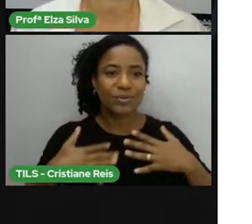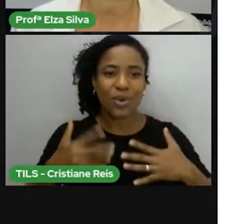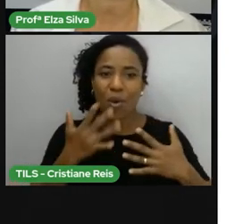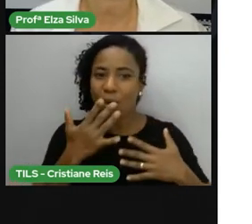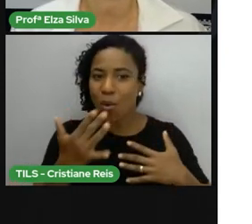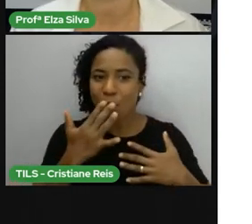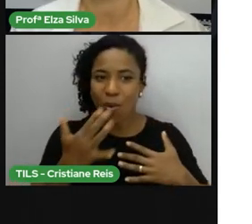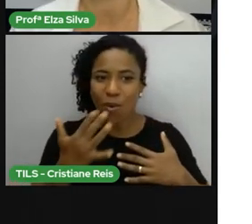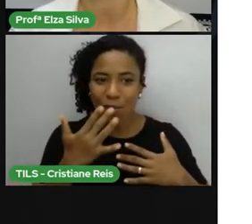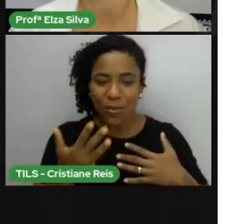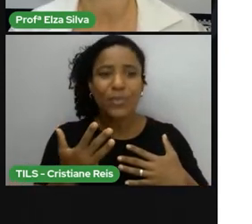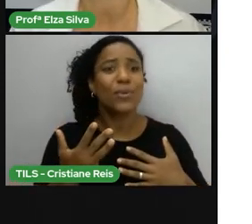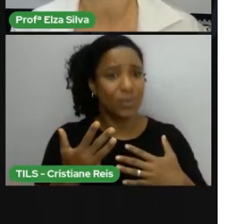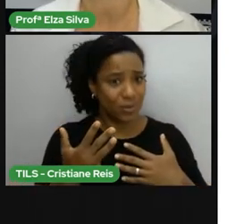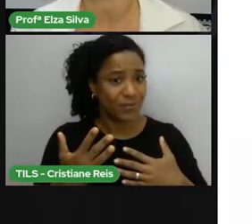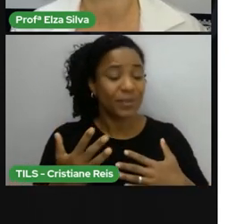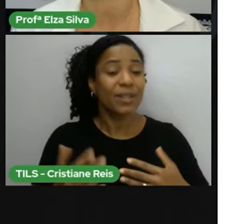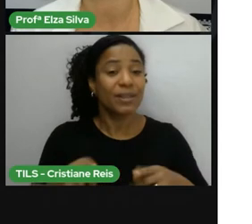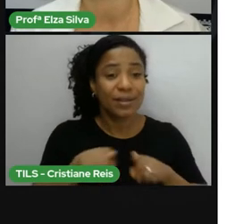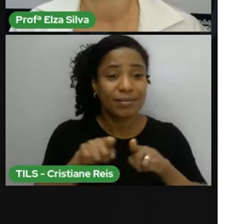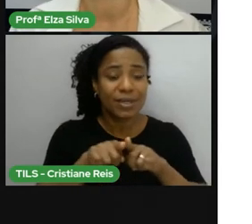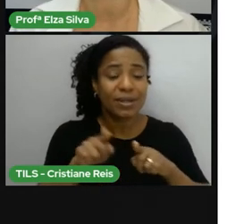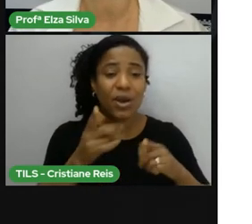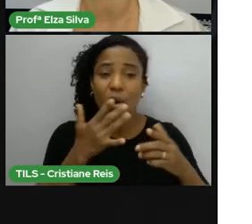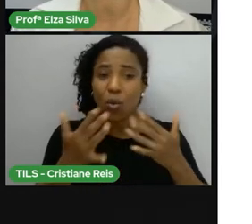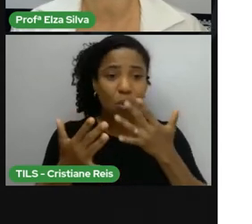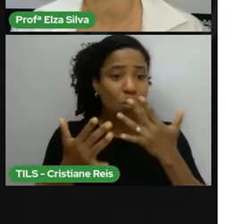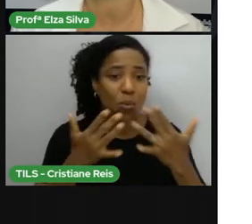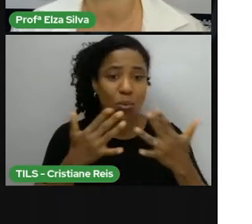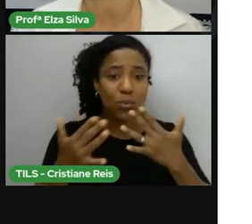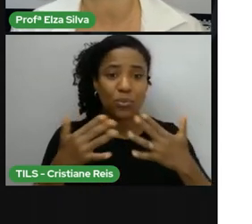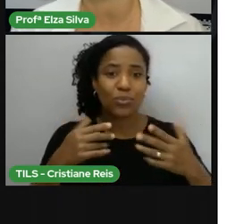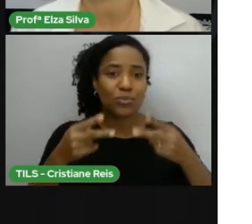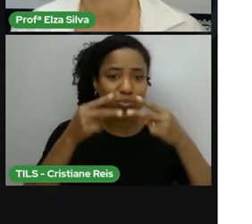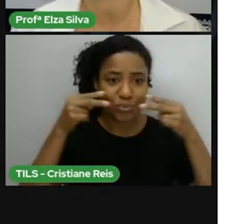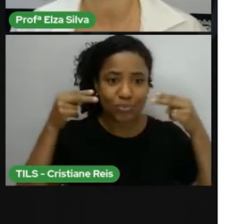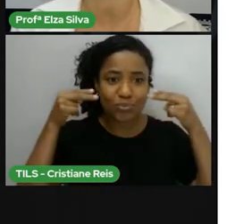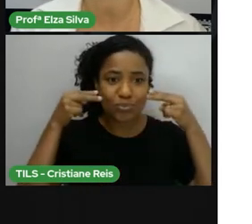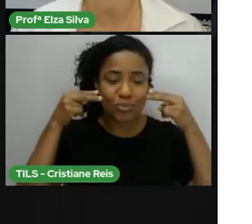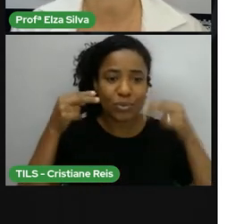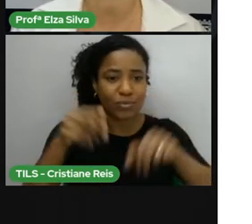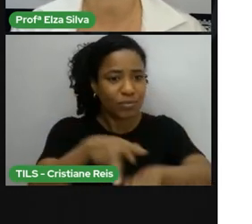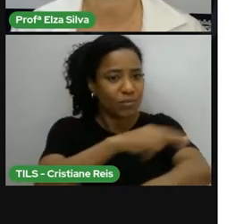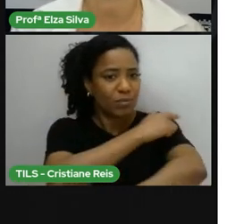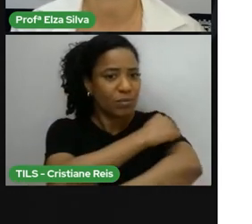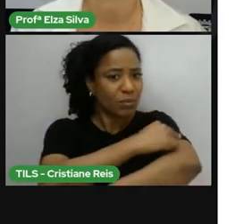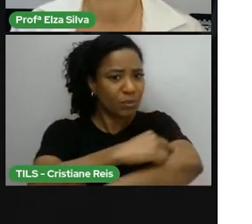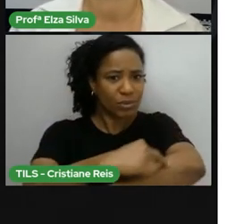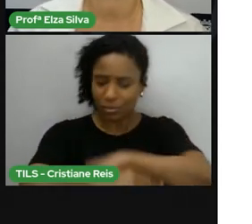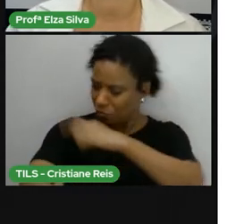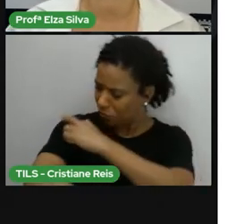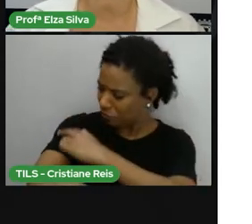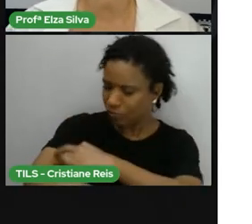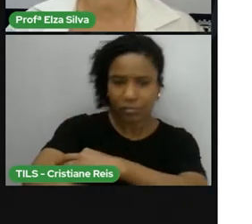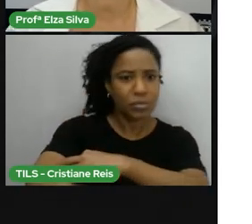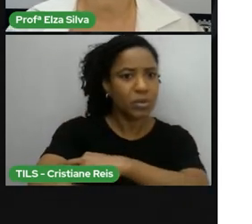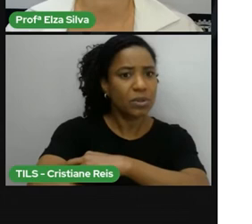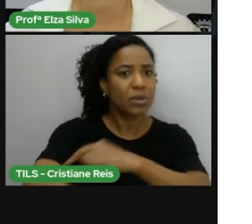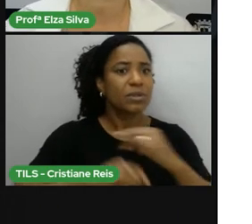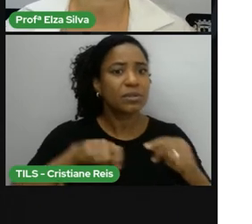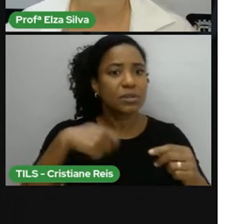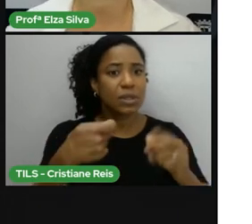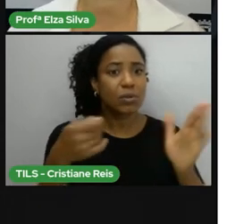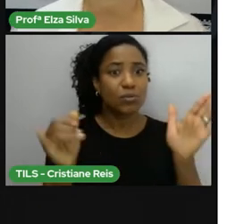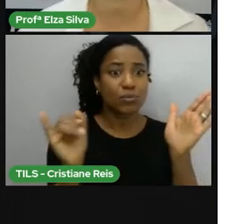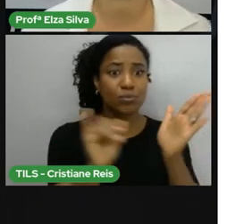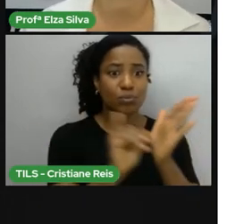essas Essas pinturas Que eles Utilizam Têm uma leitura A ser feita Comunicam Uma ideia Então a partir Dessas